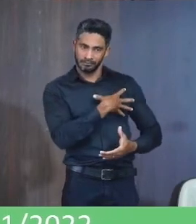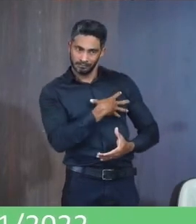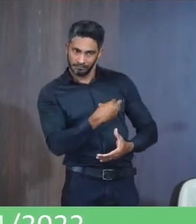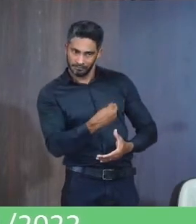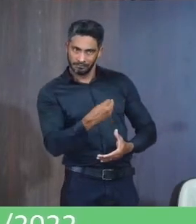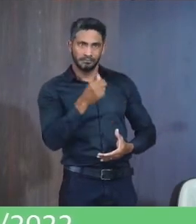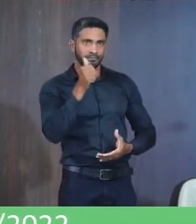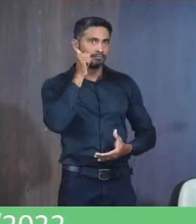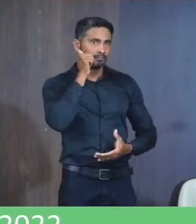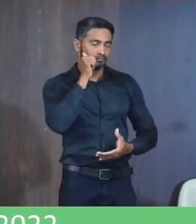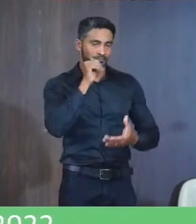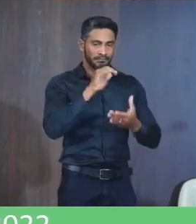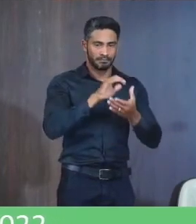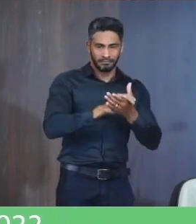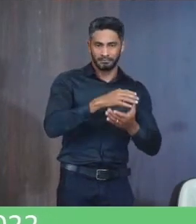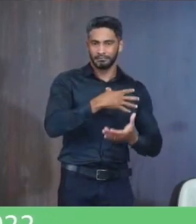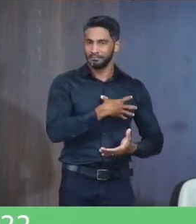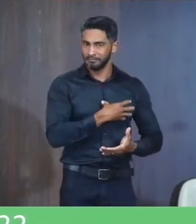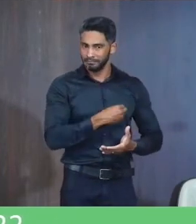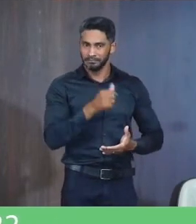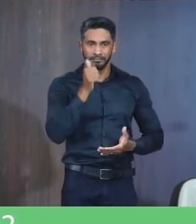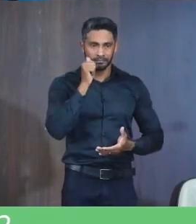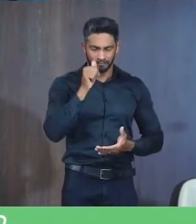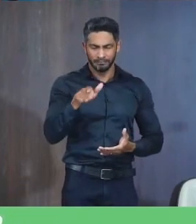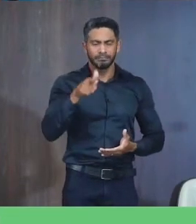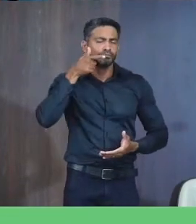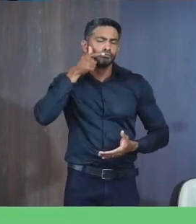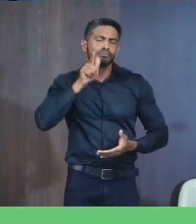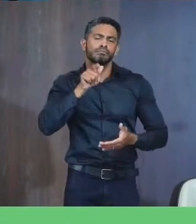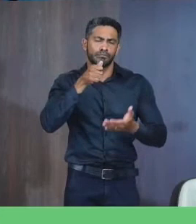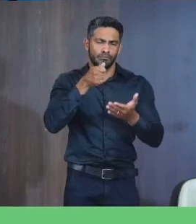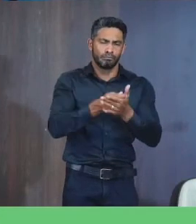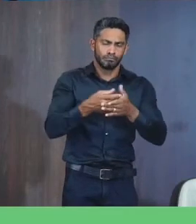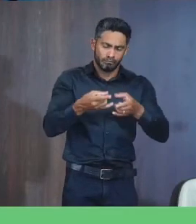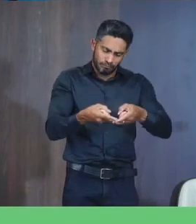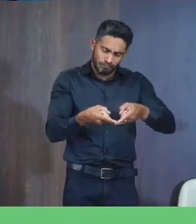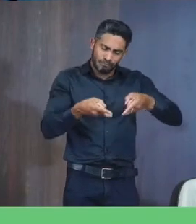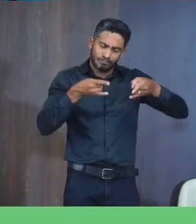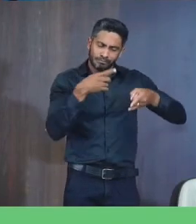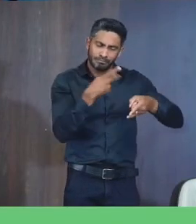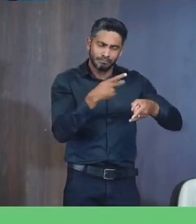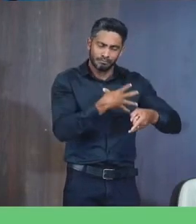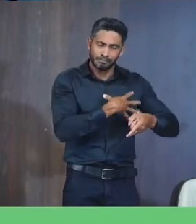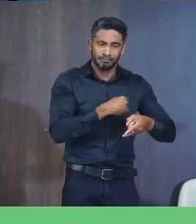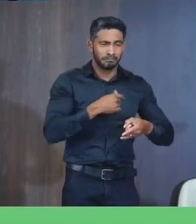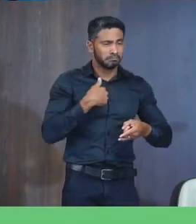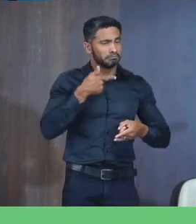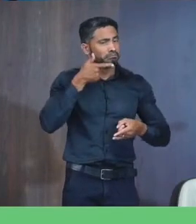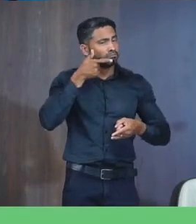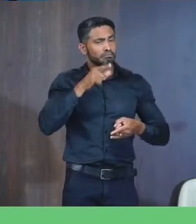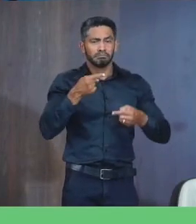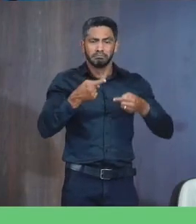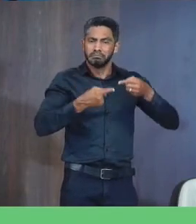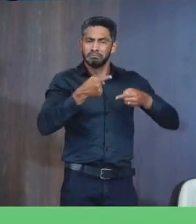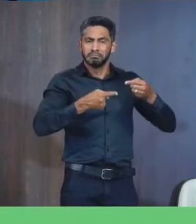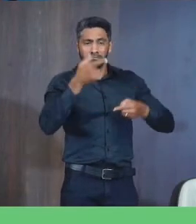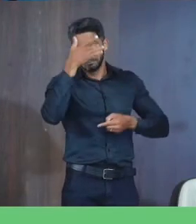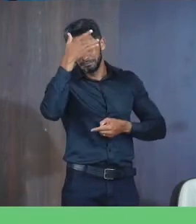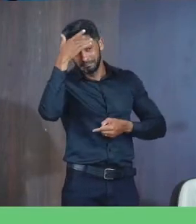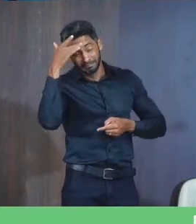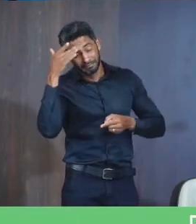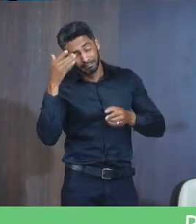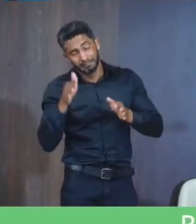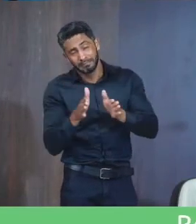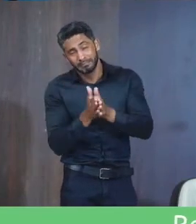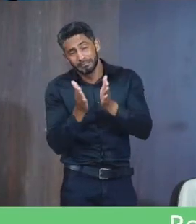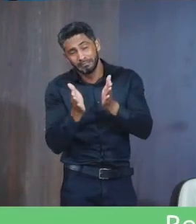mãe E pessoas Que tem condições De comprar o absorvente Para toda a sua família E eu não recebi Nenhuma crítica De uma pessoa Que está em